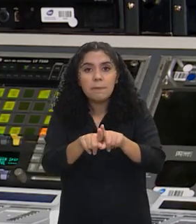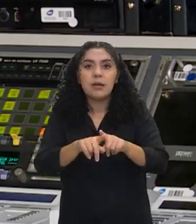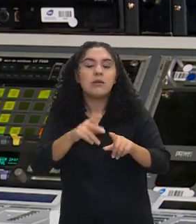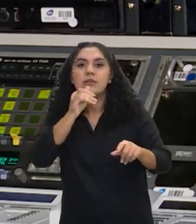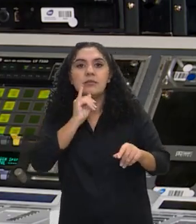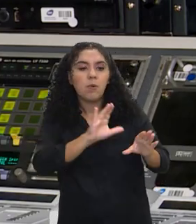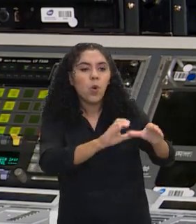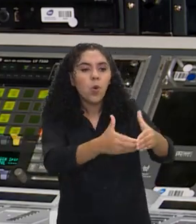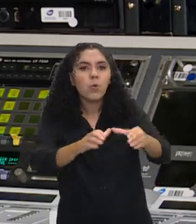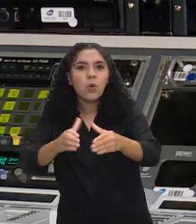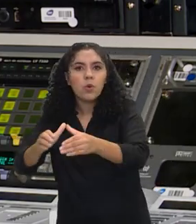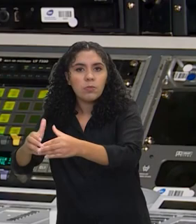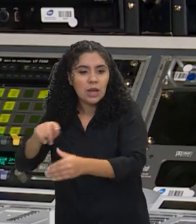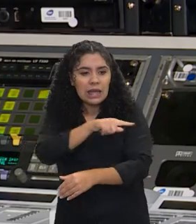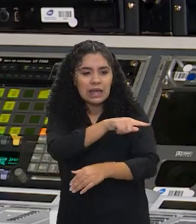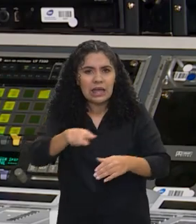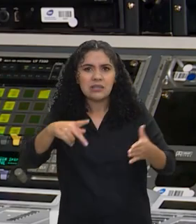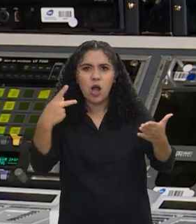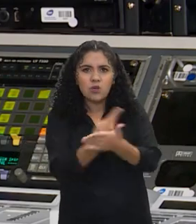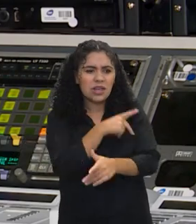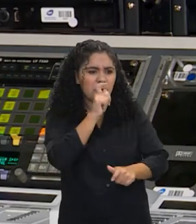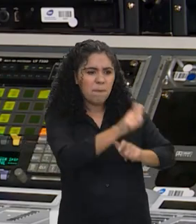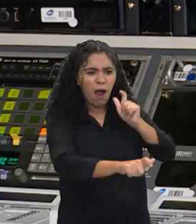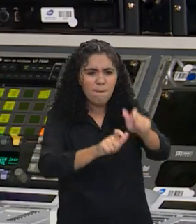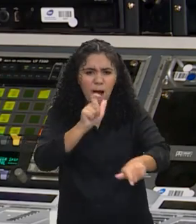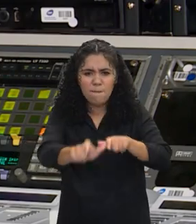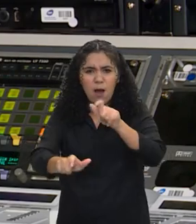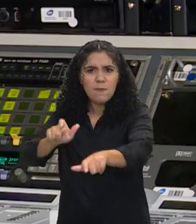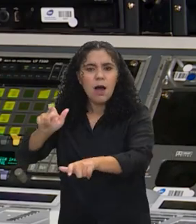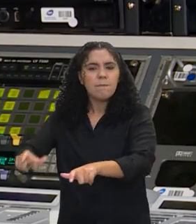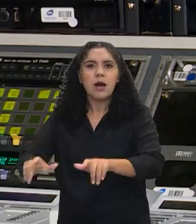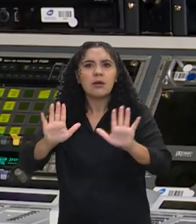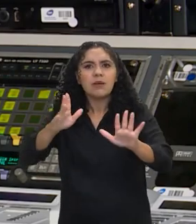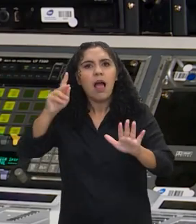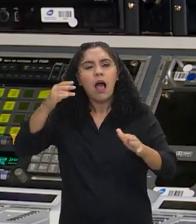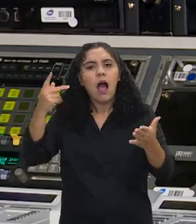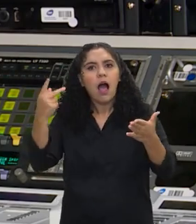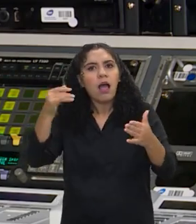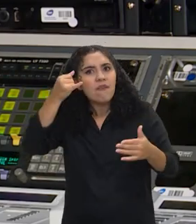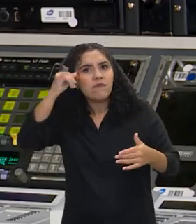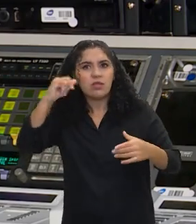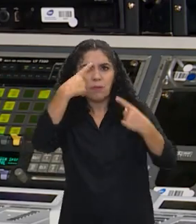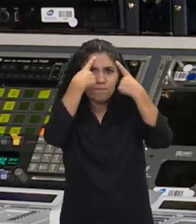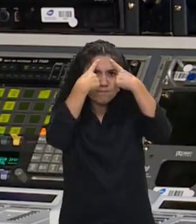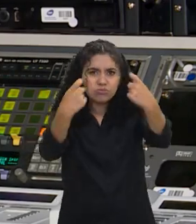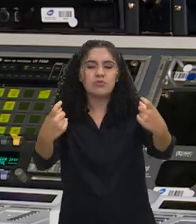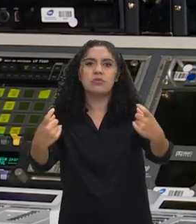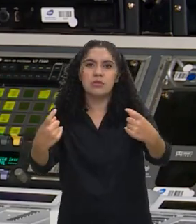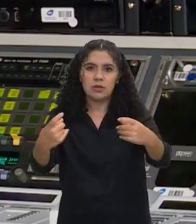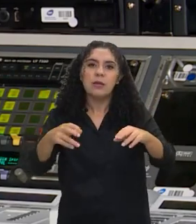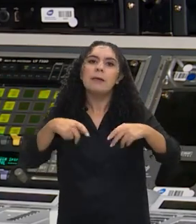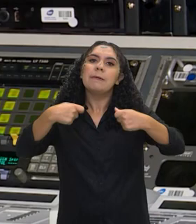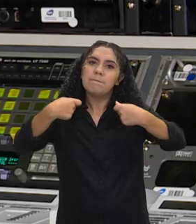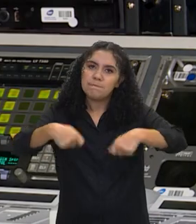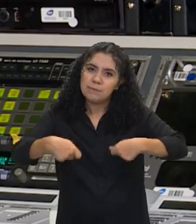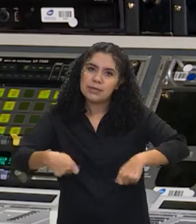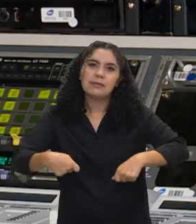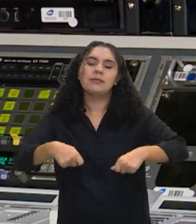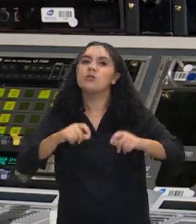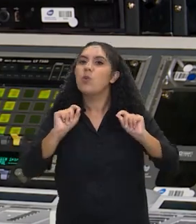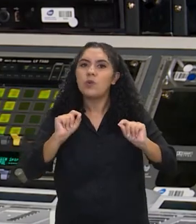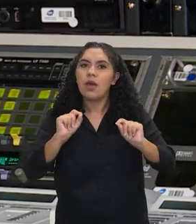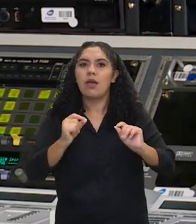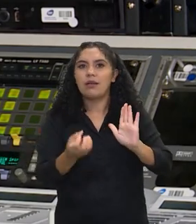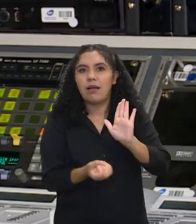que são mais atacados não tenham o seu direito de participação na vida pública violada. E isso precisa de regulação para